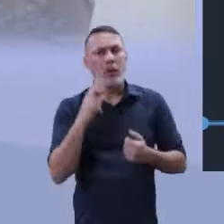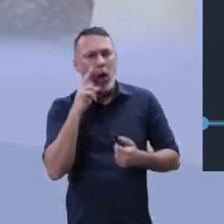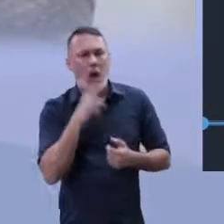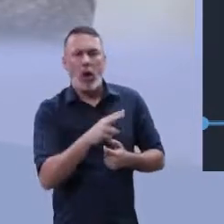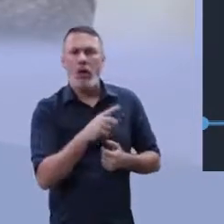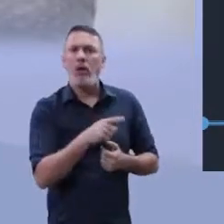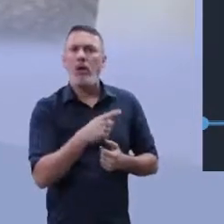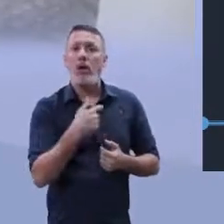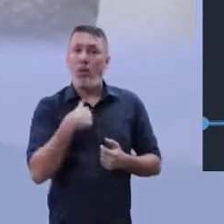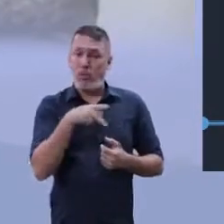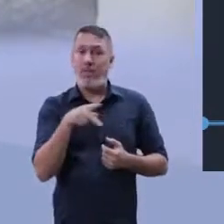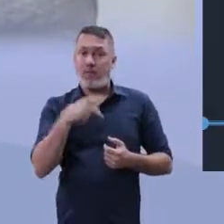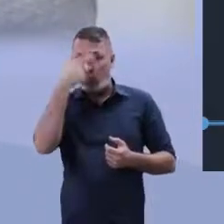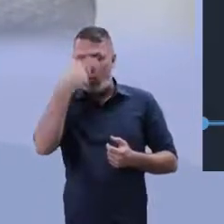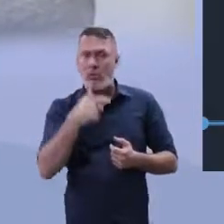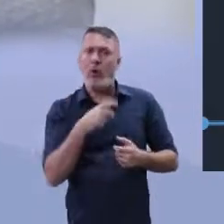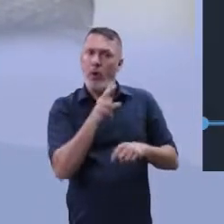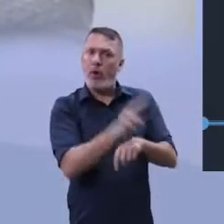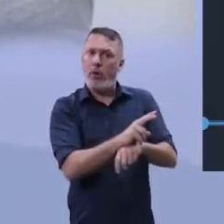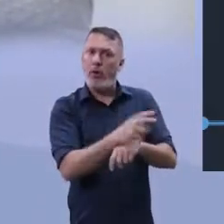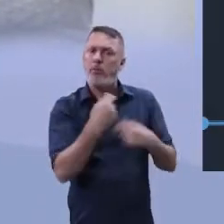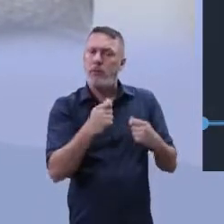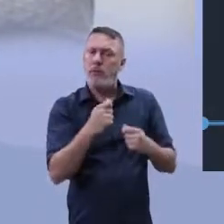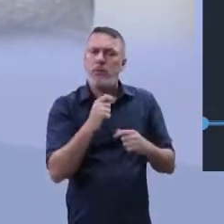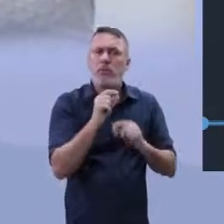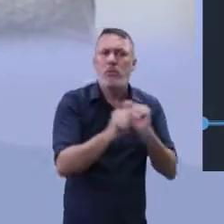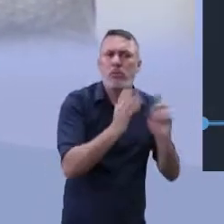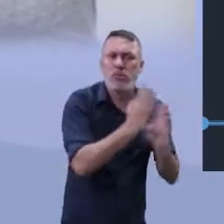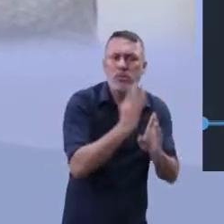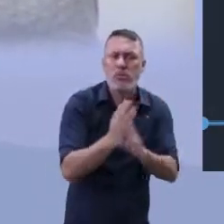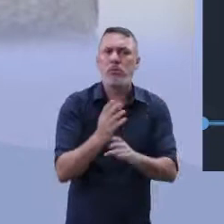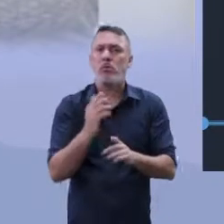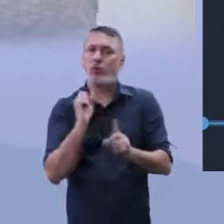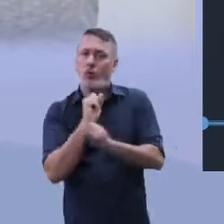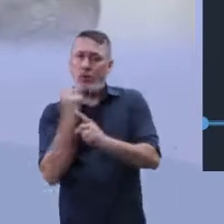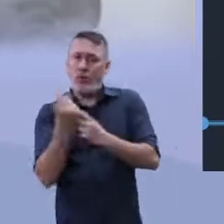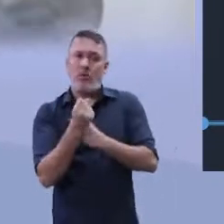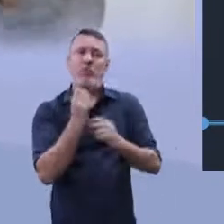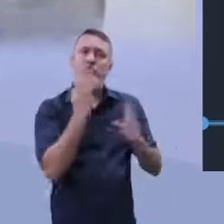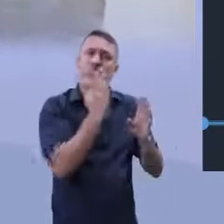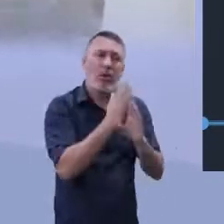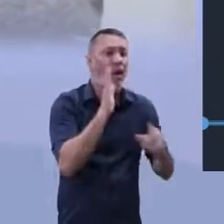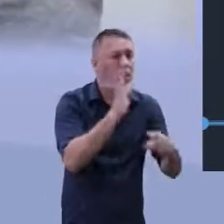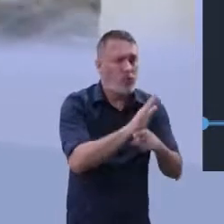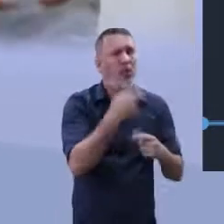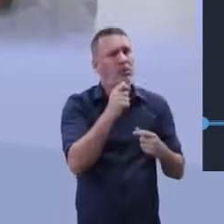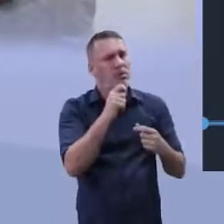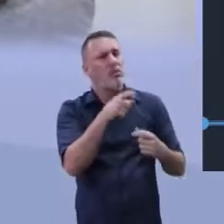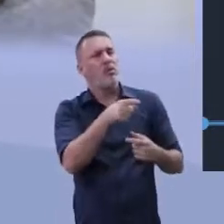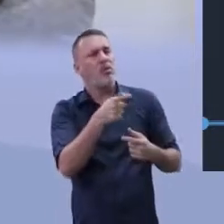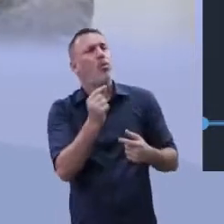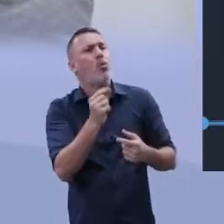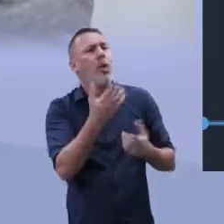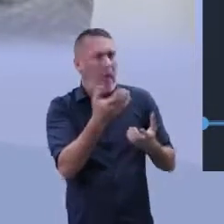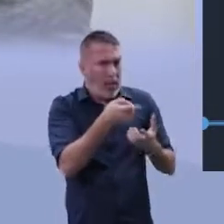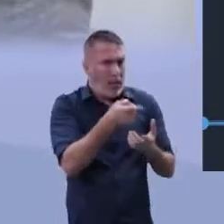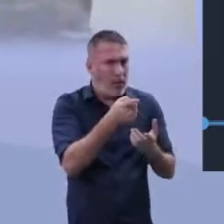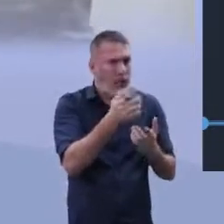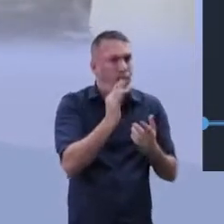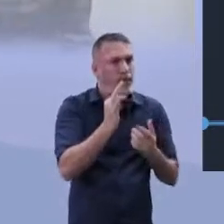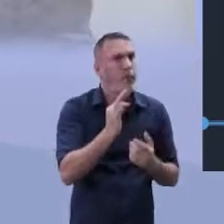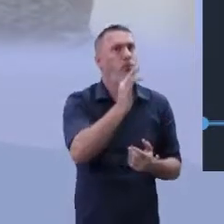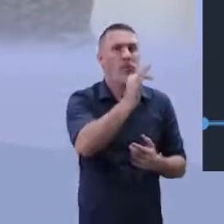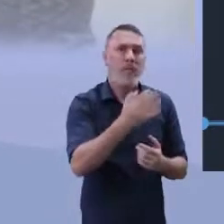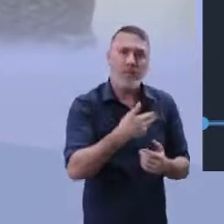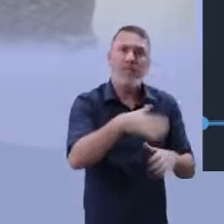E nós temos que pensar, enquanto professores, enquanto sociedade, de ajudar aquele adolescente ou aquele adolescente a